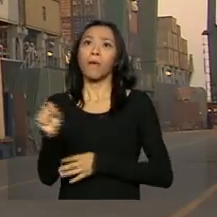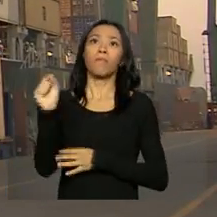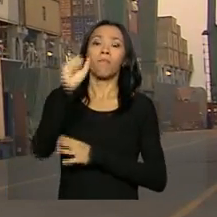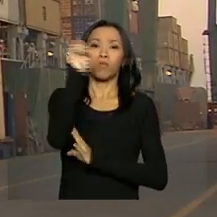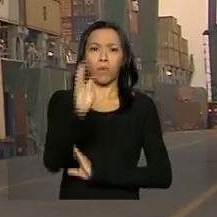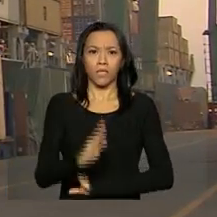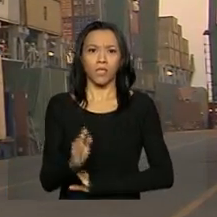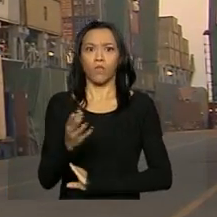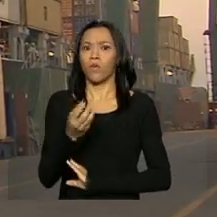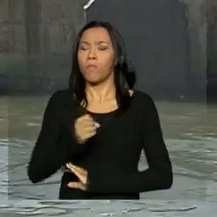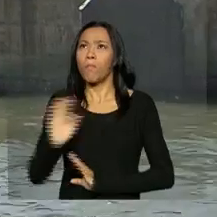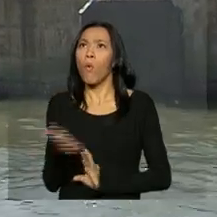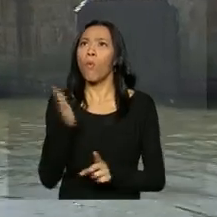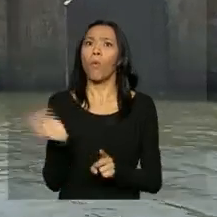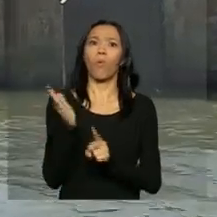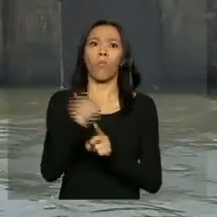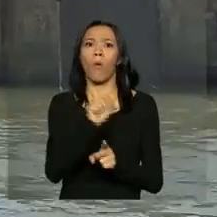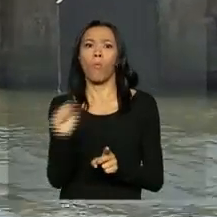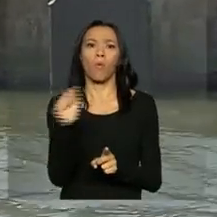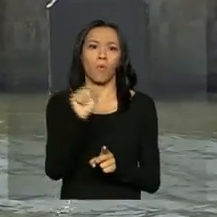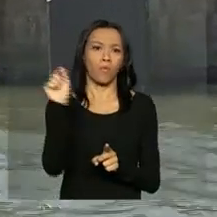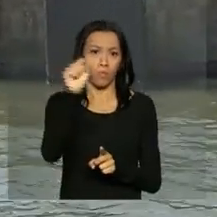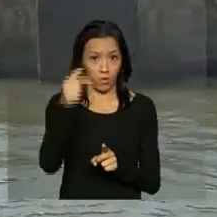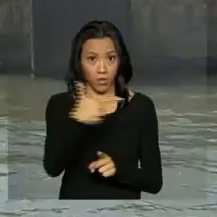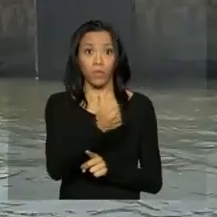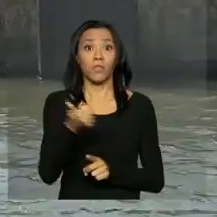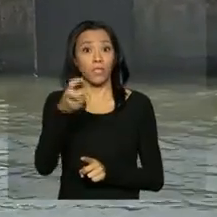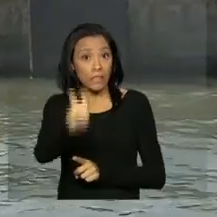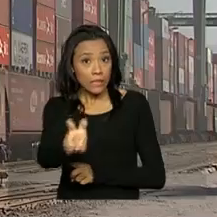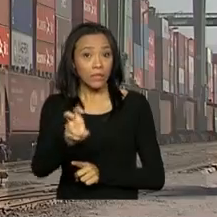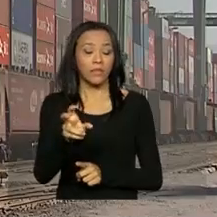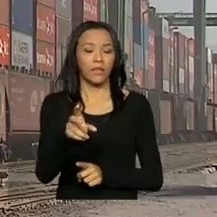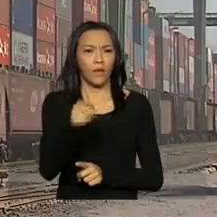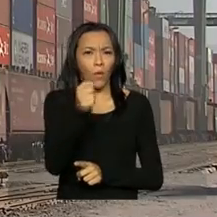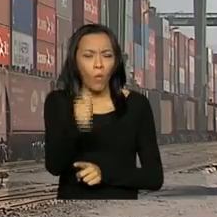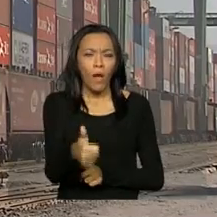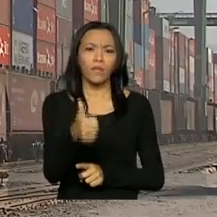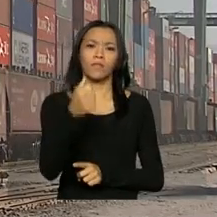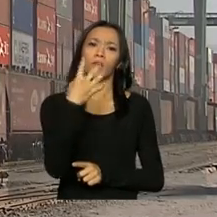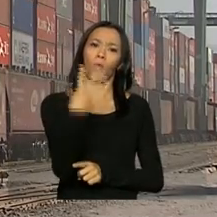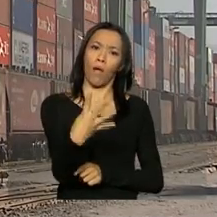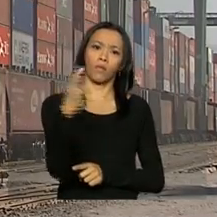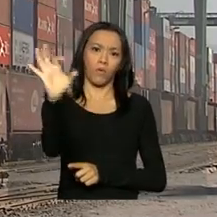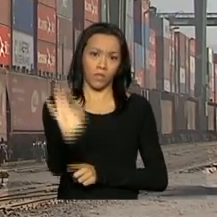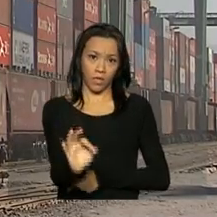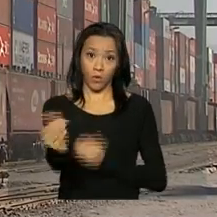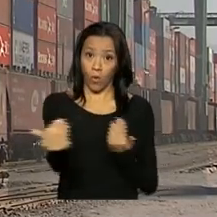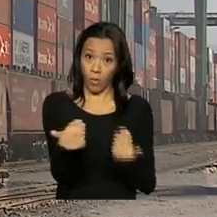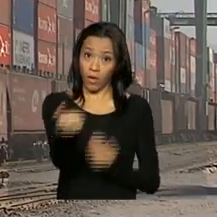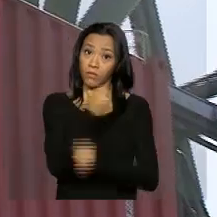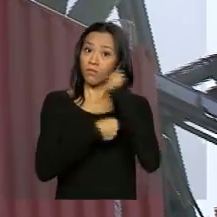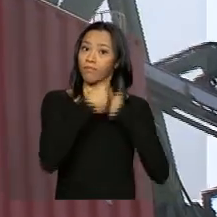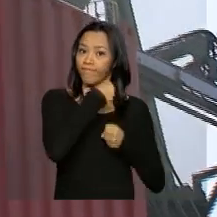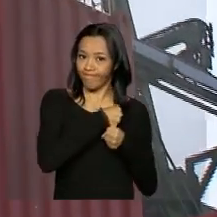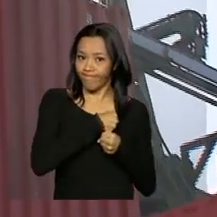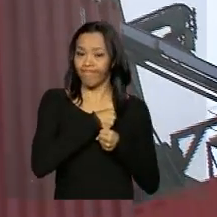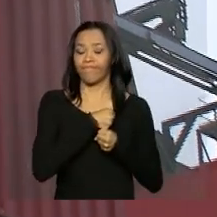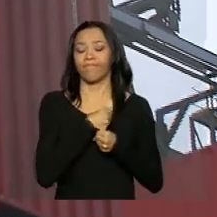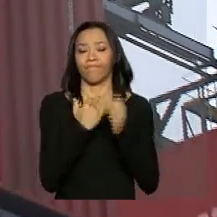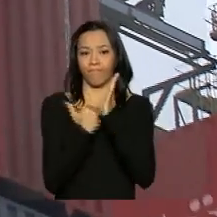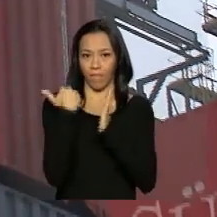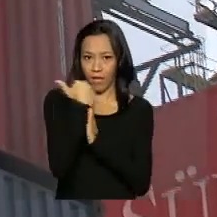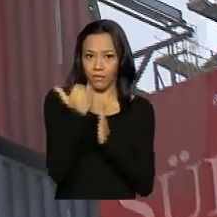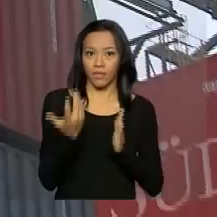movimentação da história em 2015. O volume é quase 4% maior do que no ano anterior. Agora,